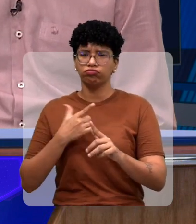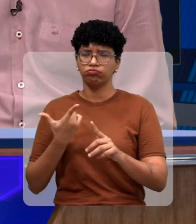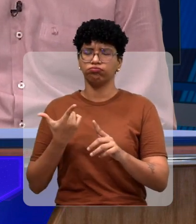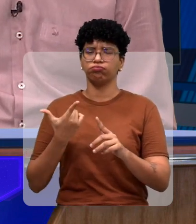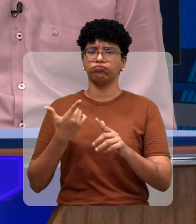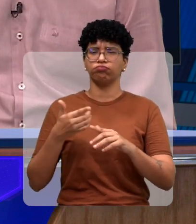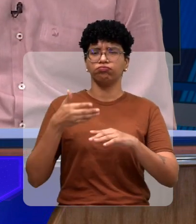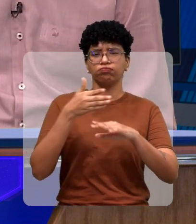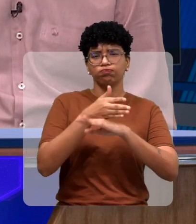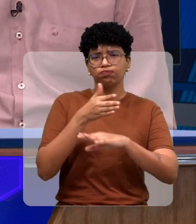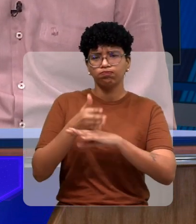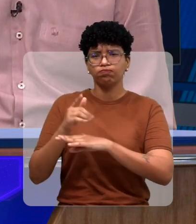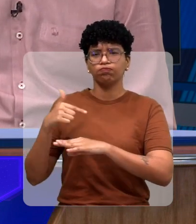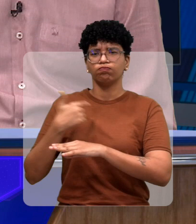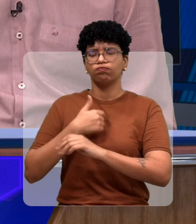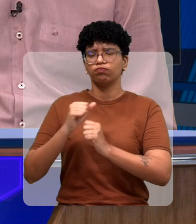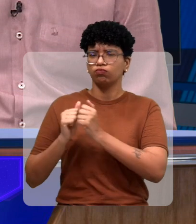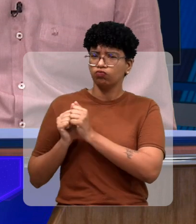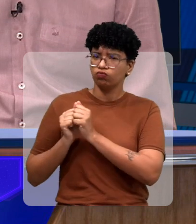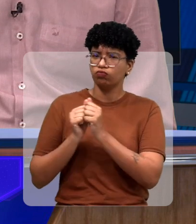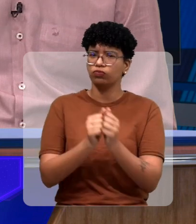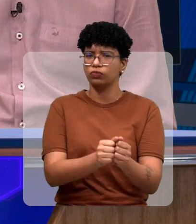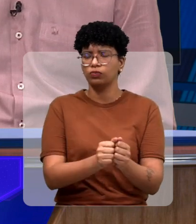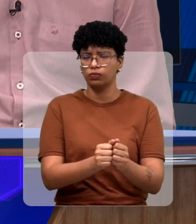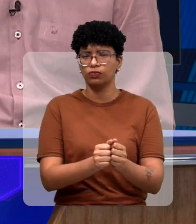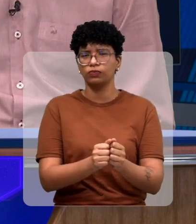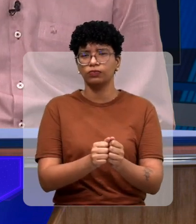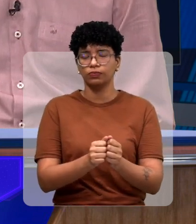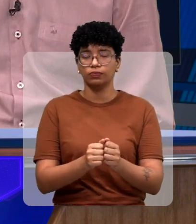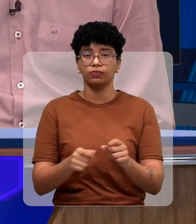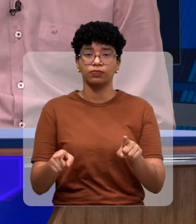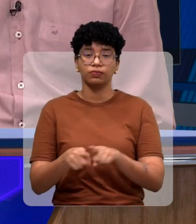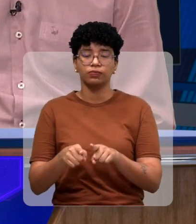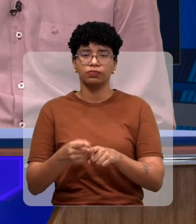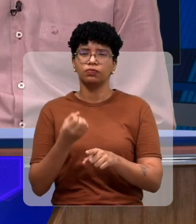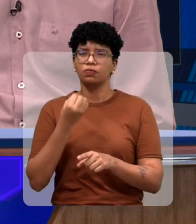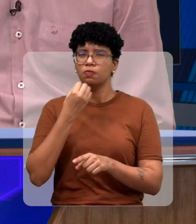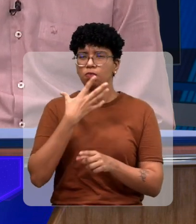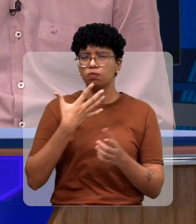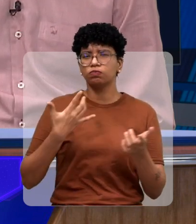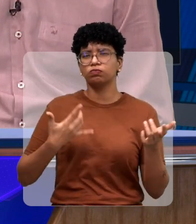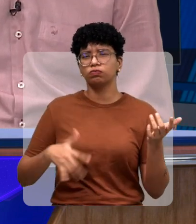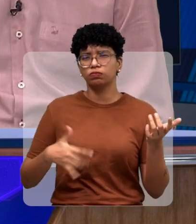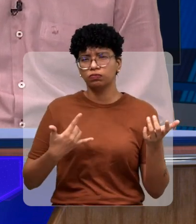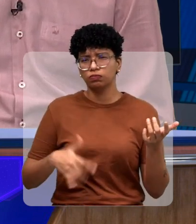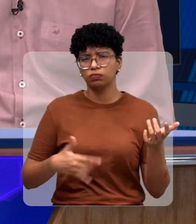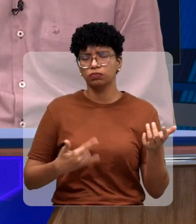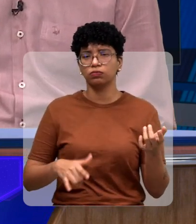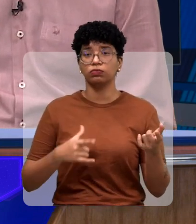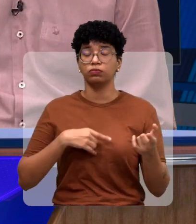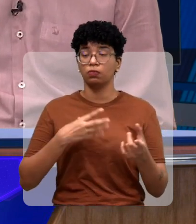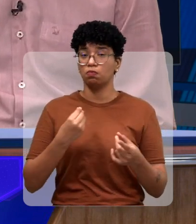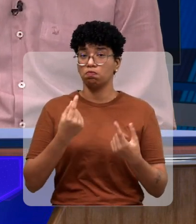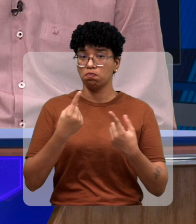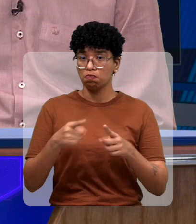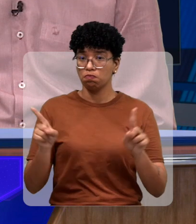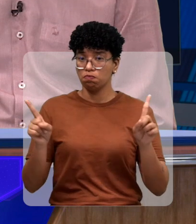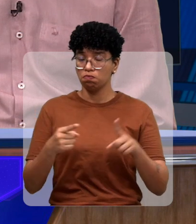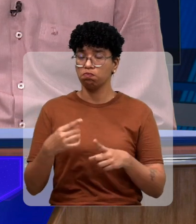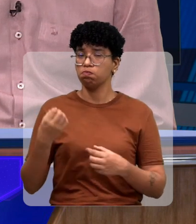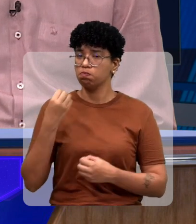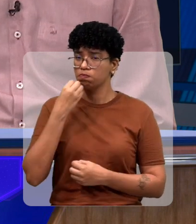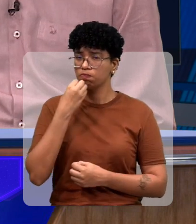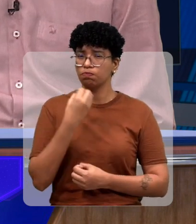integração maior que nós possamos estar juntos e consequentemente estar curtindo uma música boa porque tem muito um músico competente